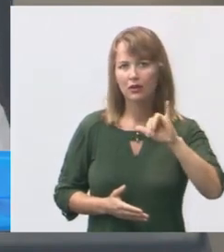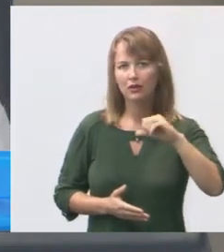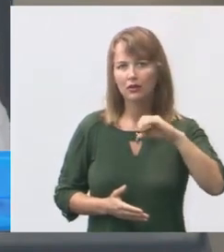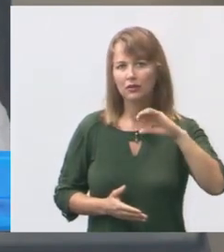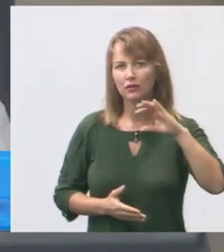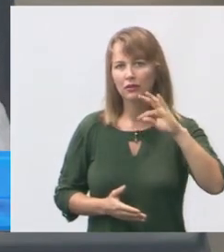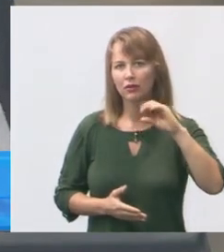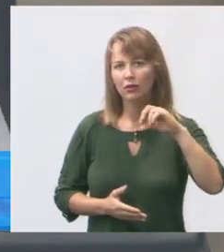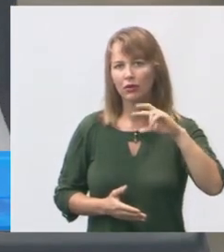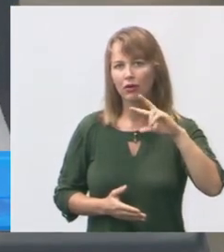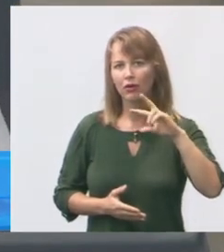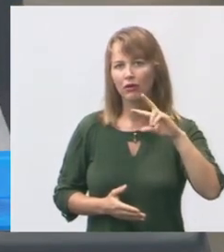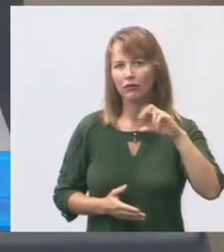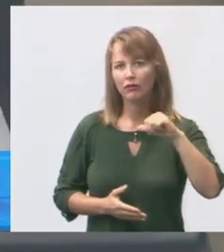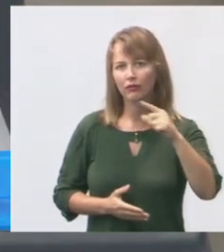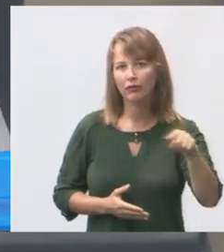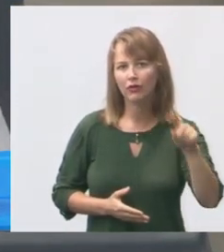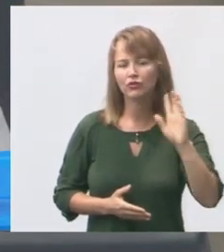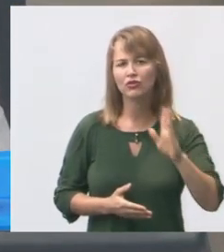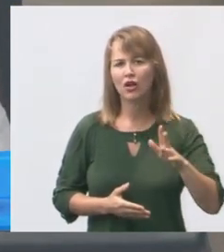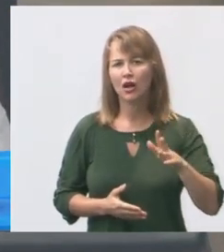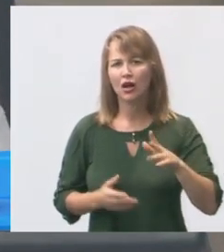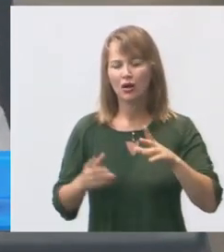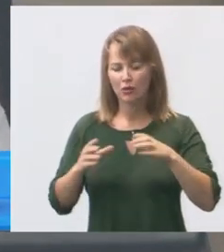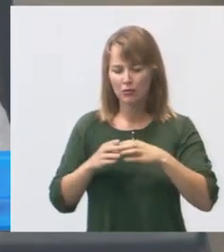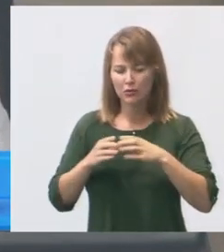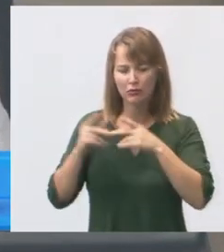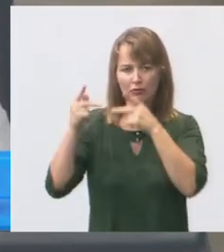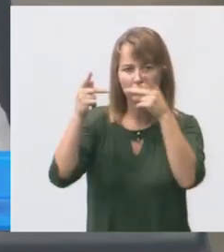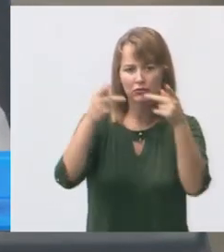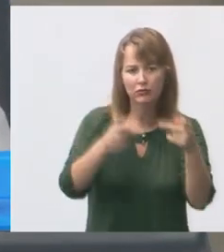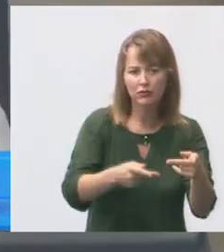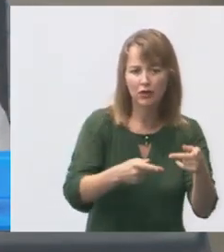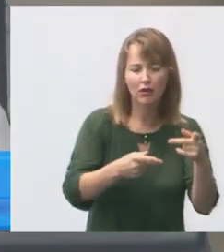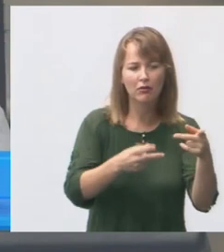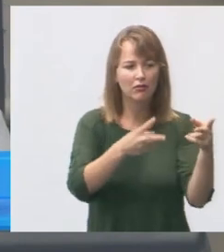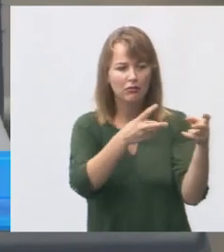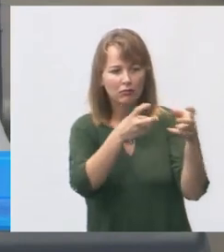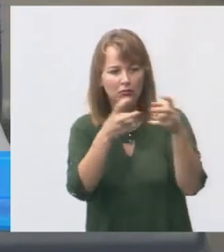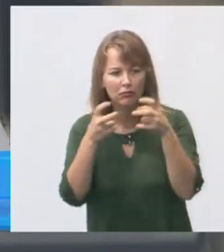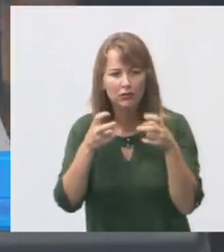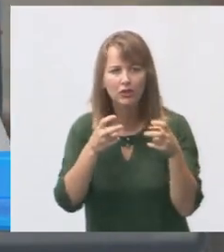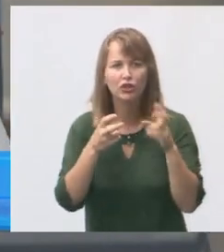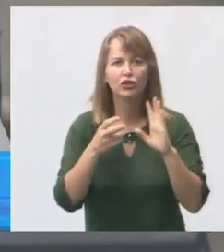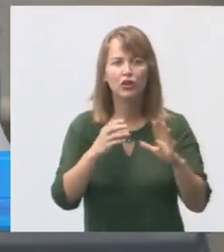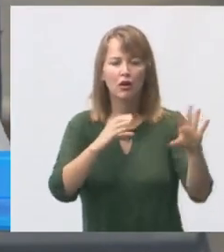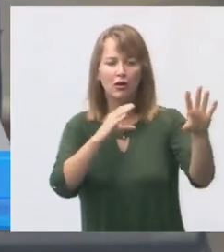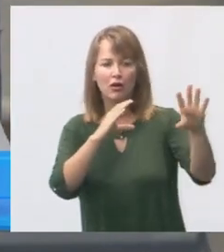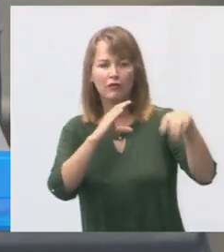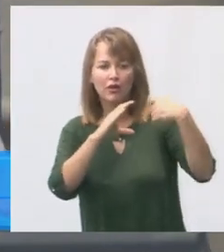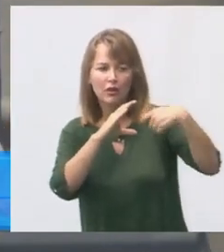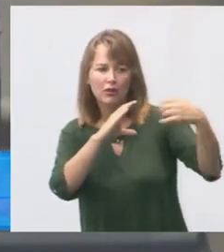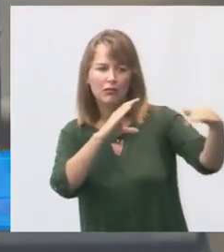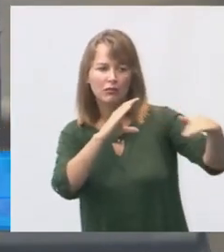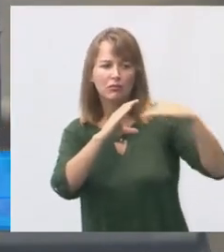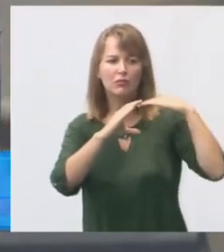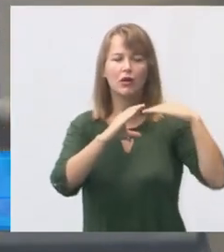A comissão já esteve lá, já fez vários apontamentos. E nós recebemos aqui alguns vídeos de professores